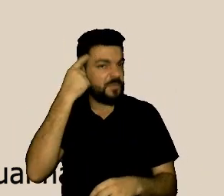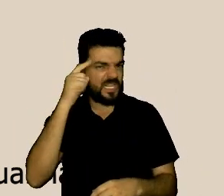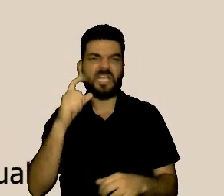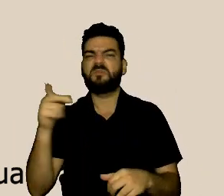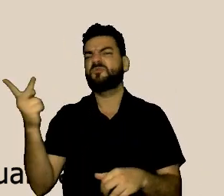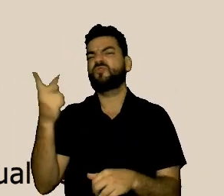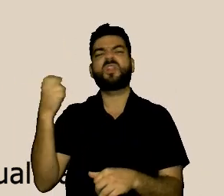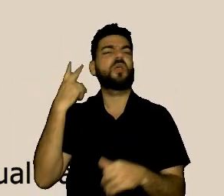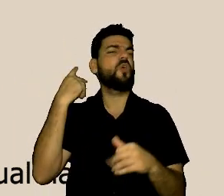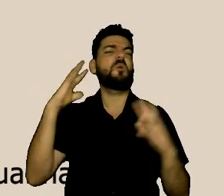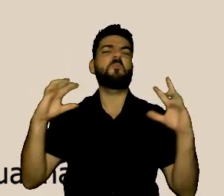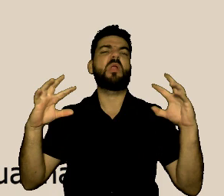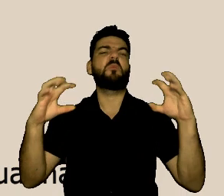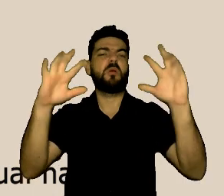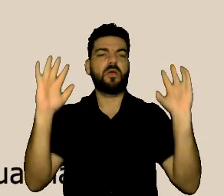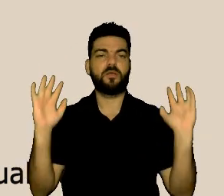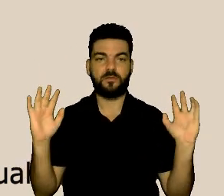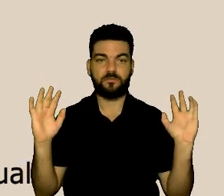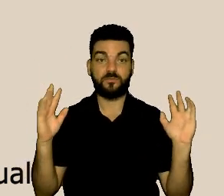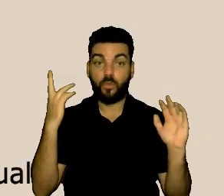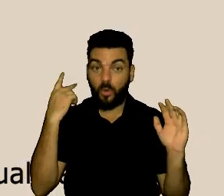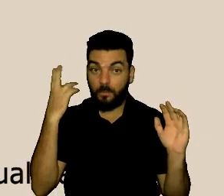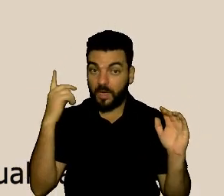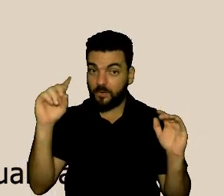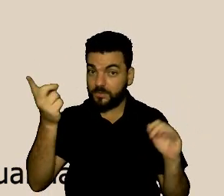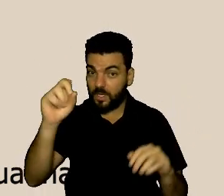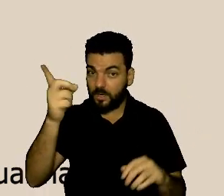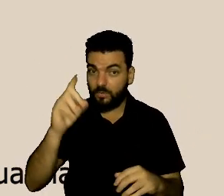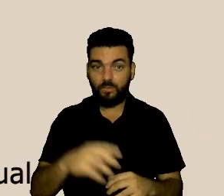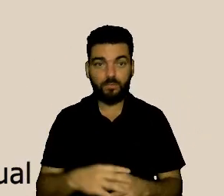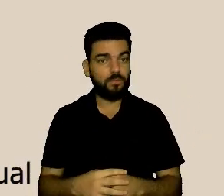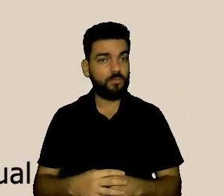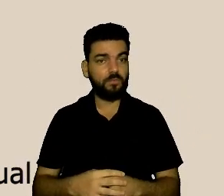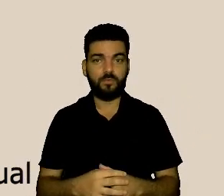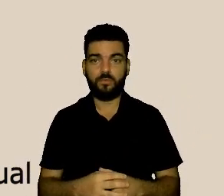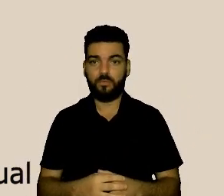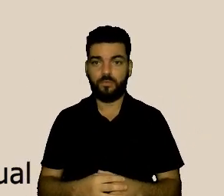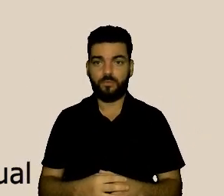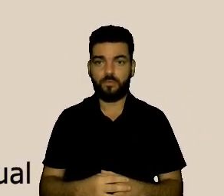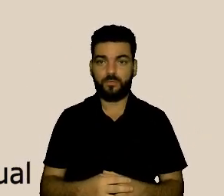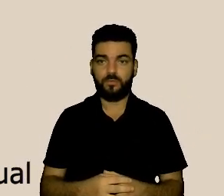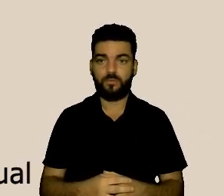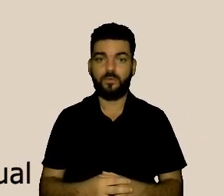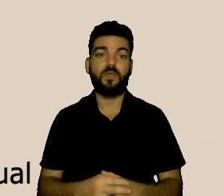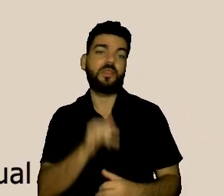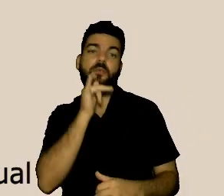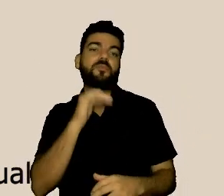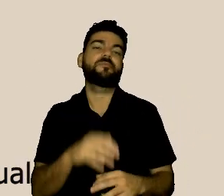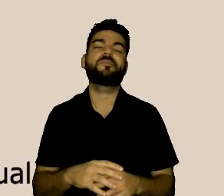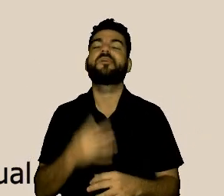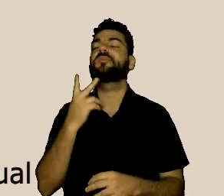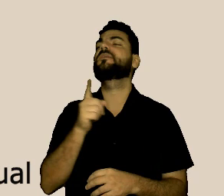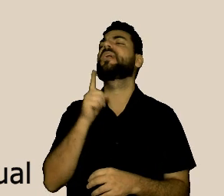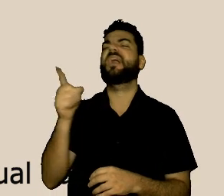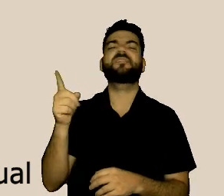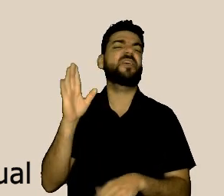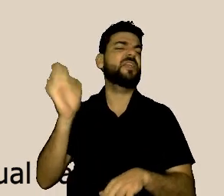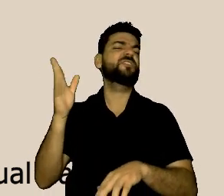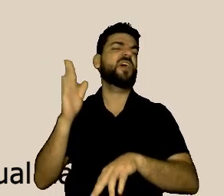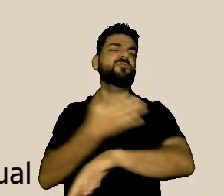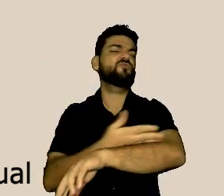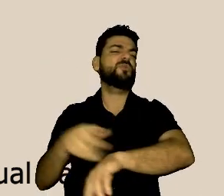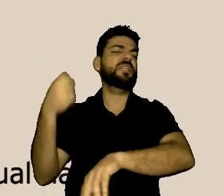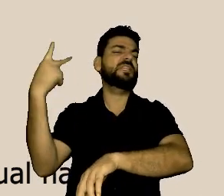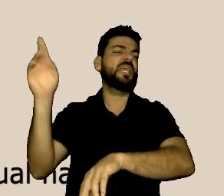Frases como é o jeito daquela pessoa, isso é uma brincadeira, não, empurra com a barriga,